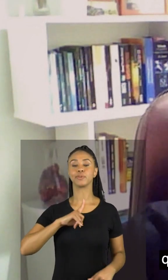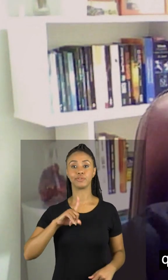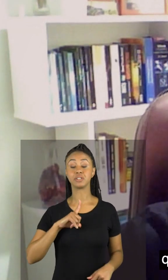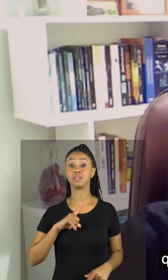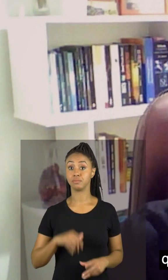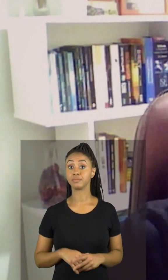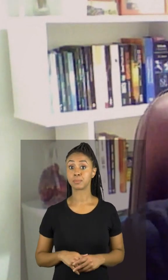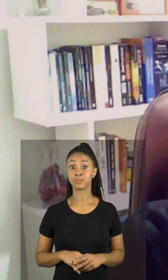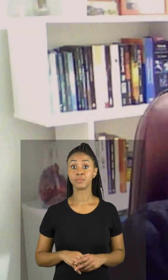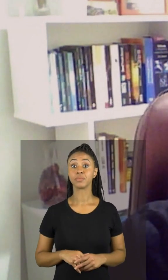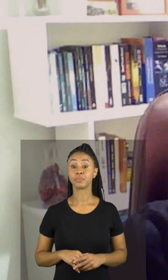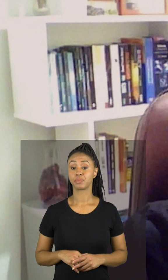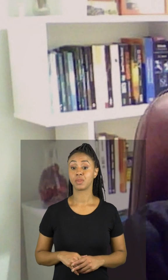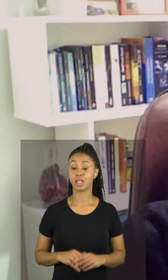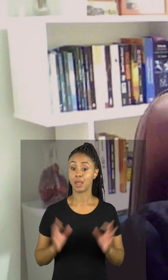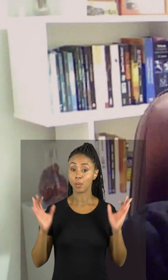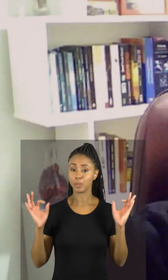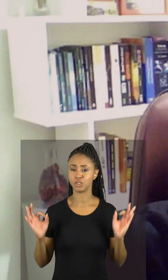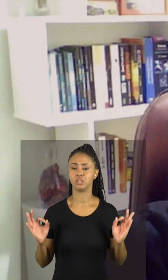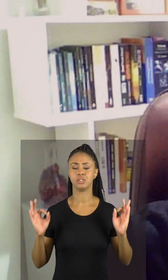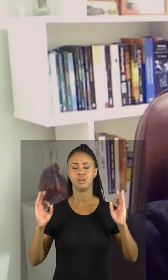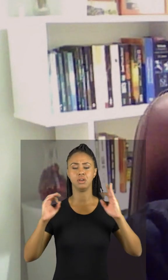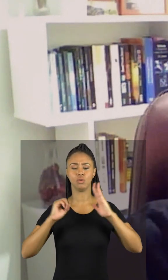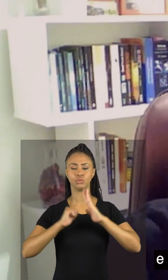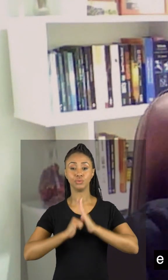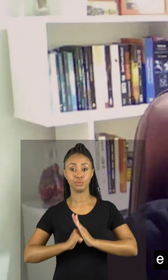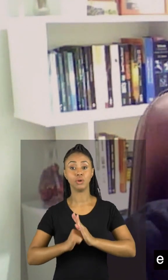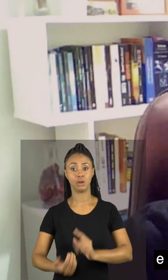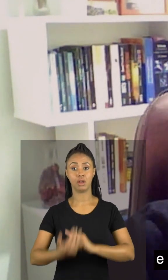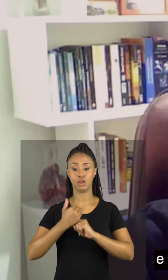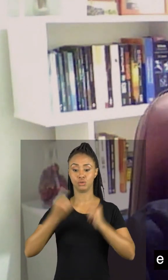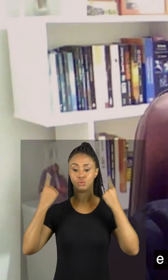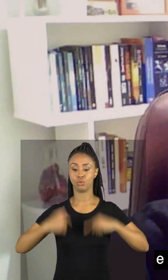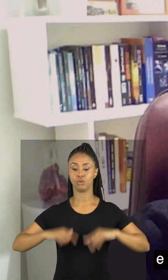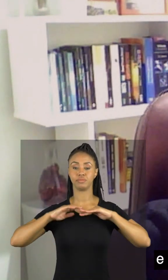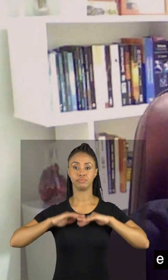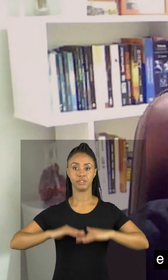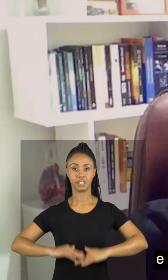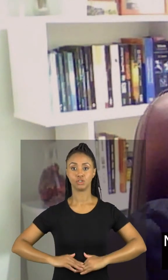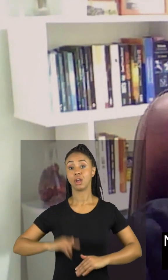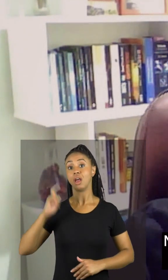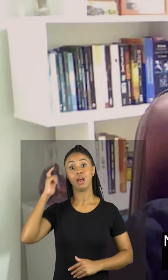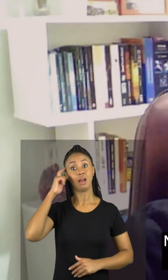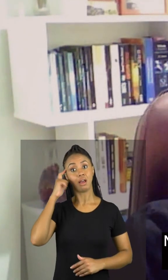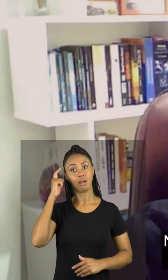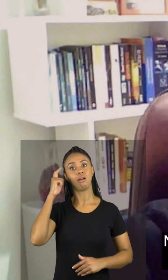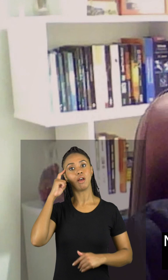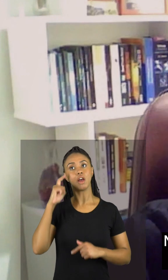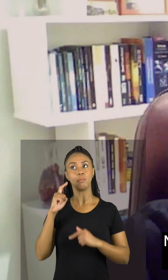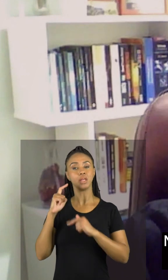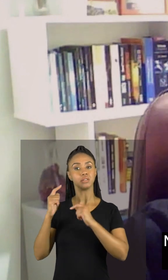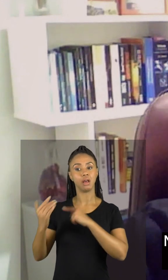ajuda bastante no processo de relaxamento do nosso corpo e principalmente da nossa mente nós temos